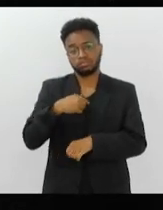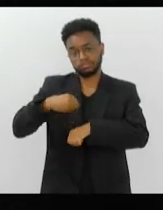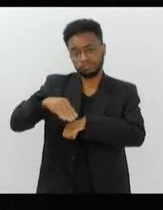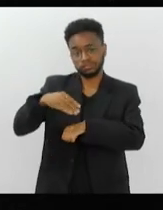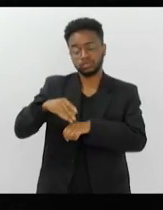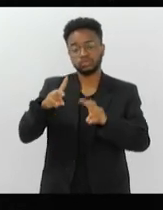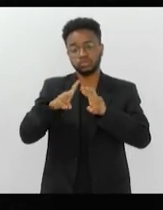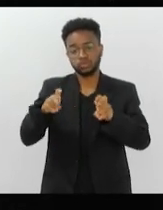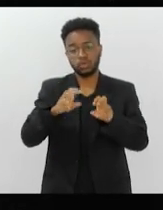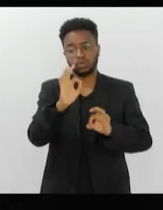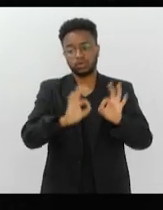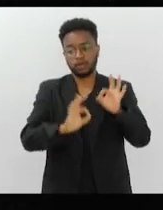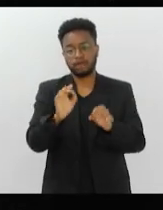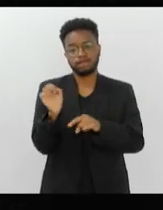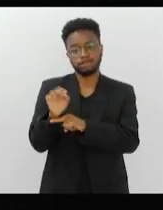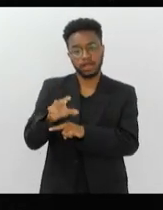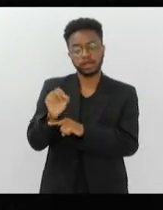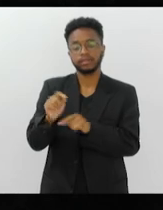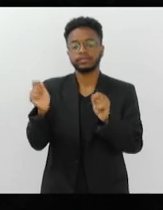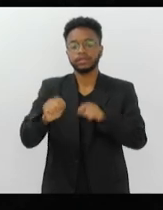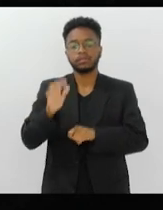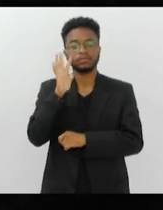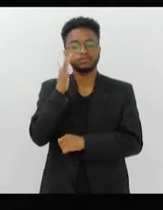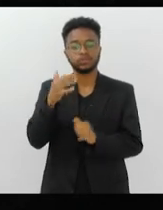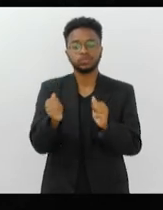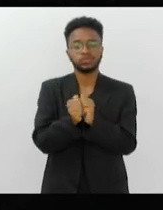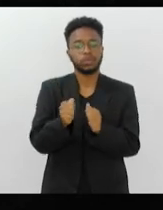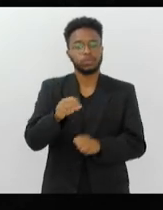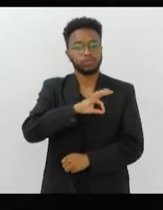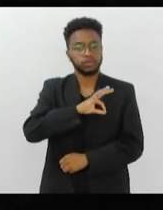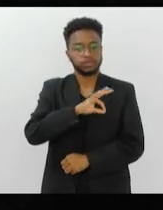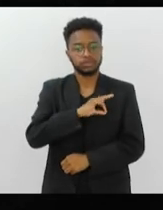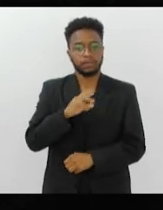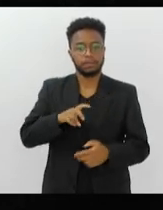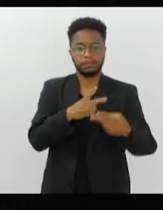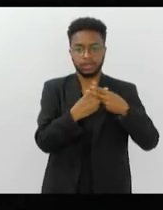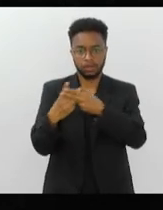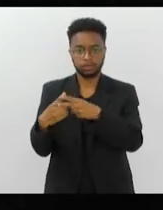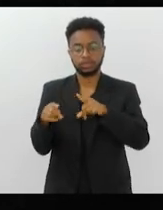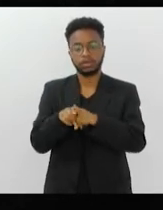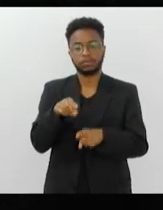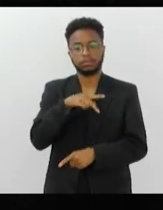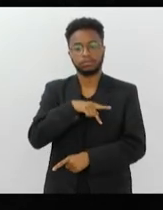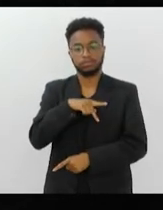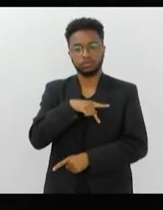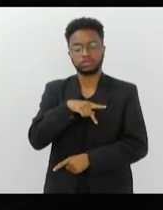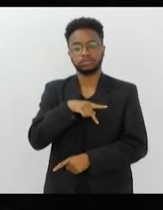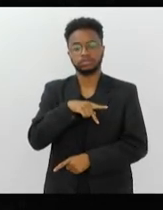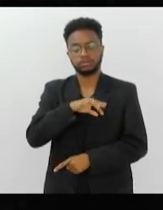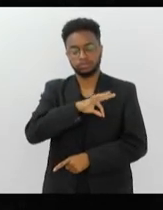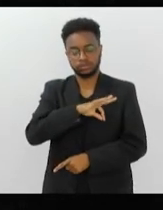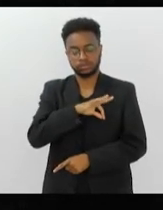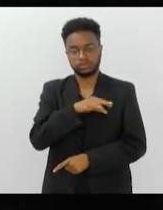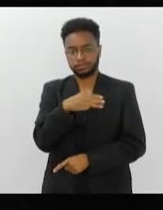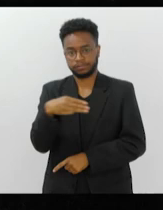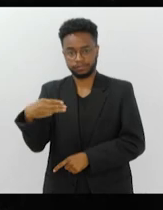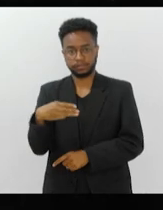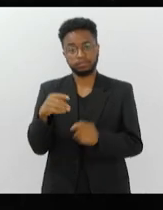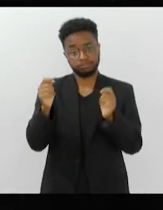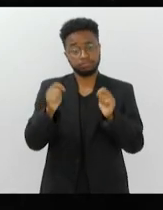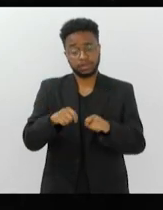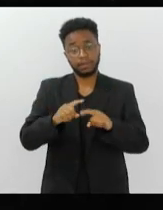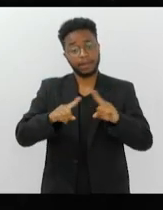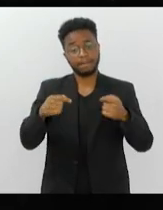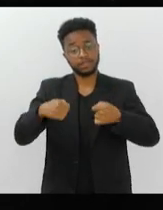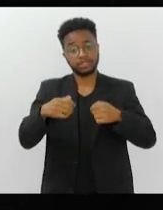para resolver da Polícia Penal, dá para resolver da Polícia Militar, só basta querer. Vocês não estão entendendo, se o Rio de